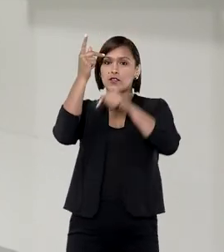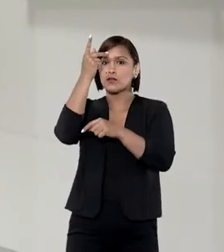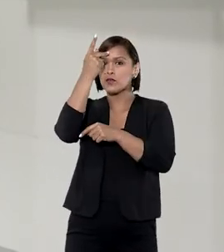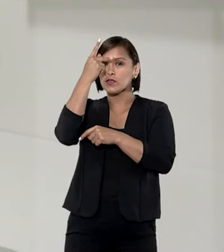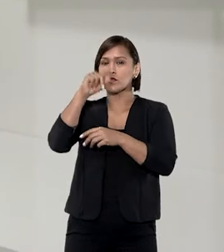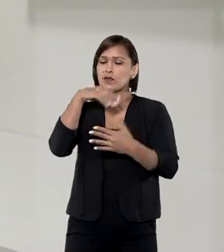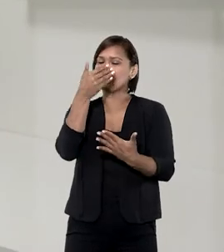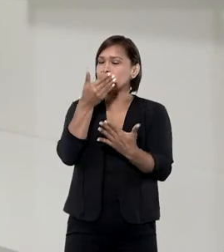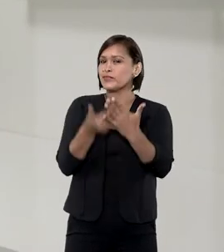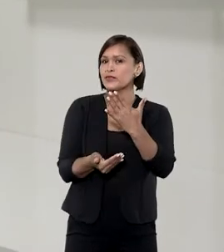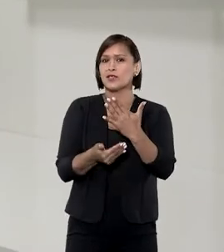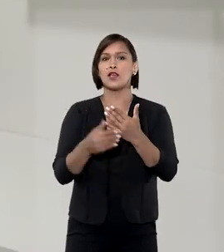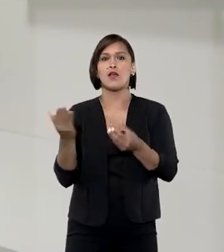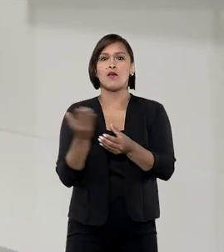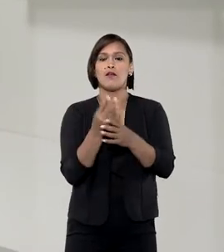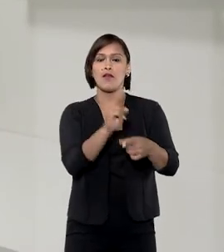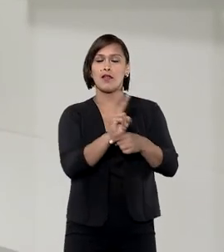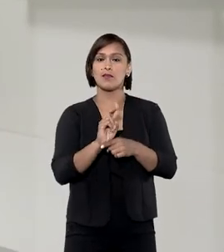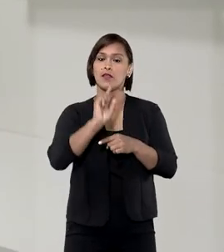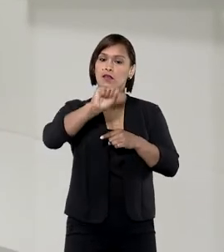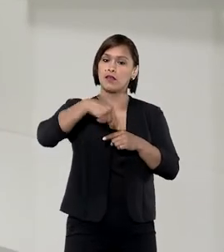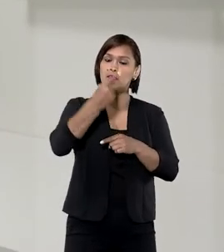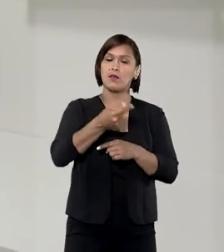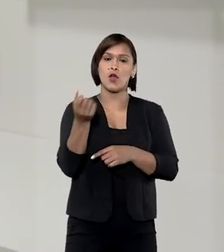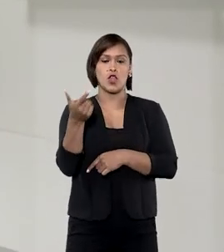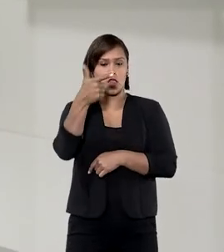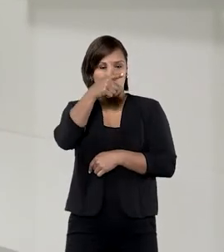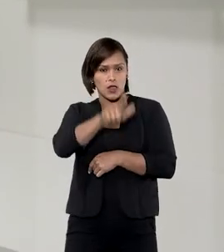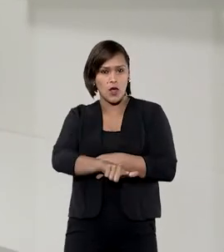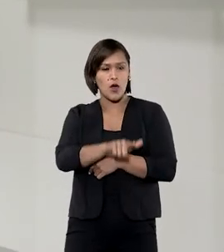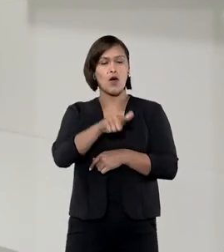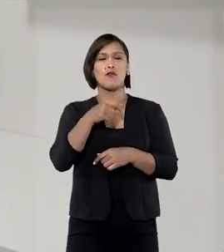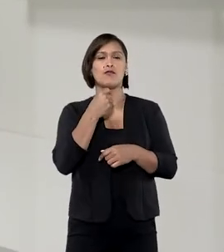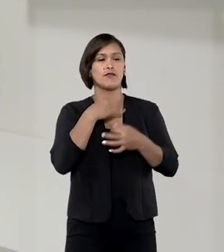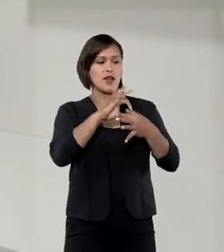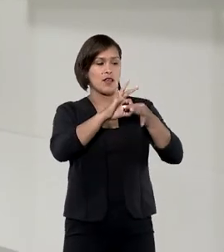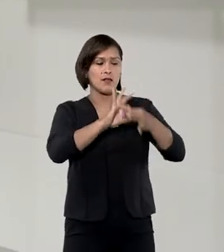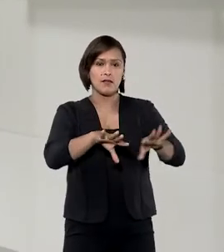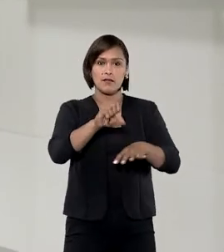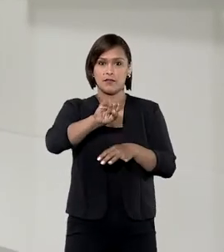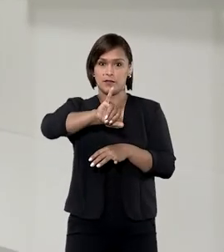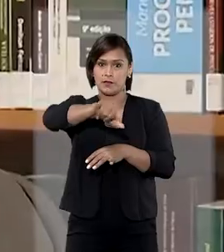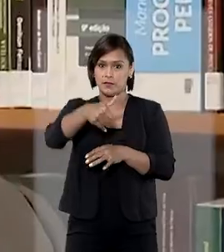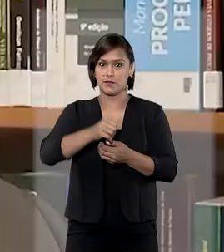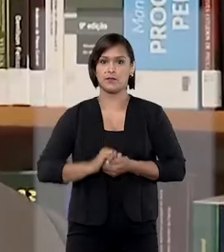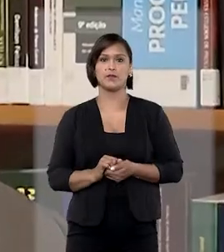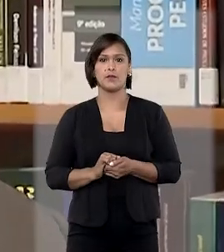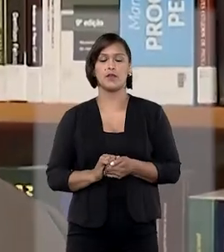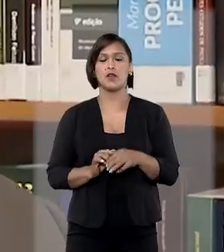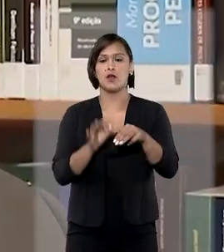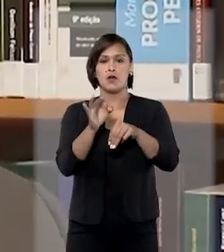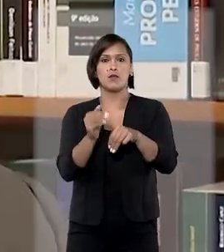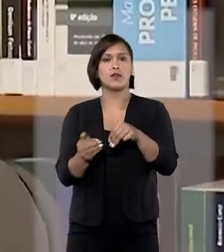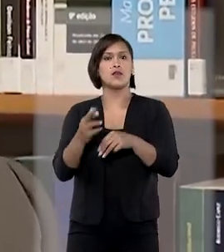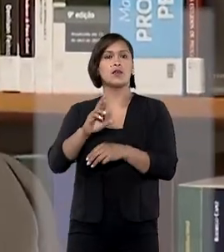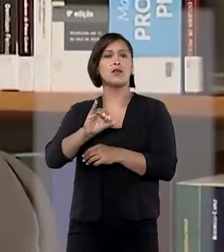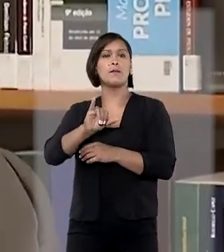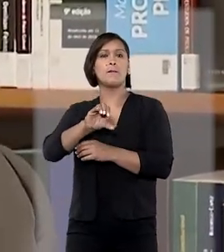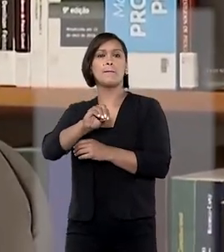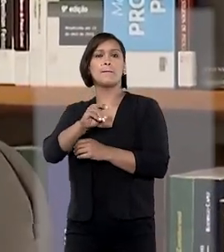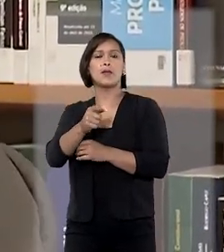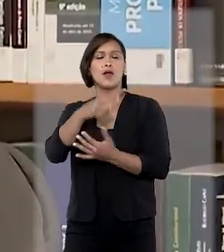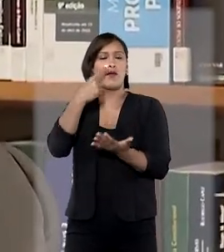Paulo, que negou eliminar e, em seguida, renovou o pedido de liberdade no STJ. O ministro Ribeiro Dantas